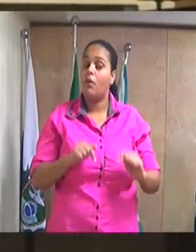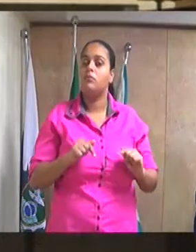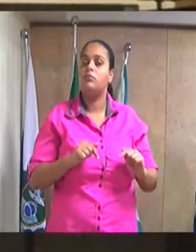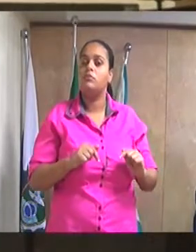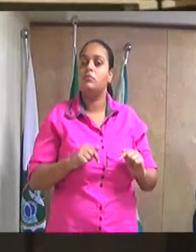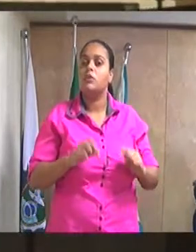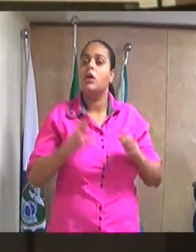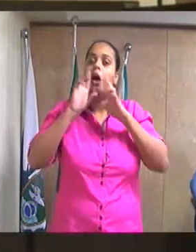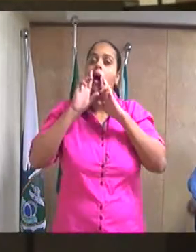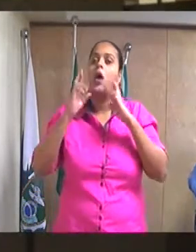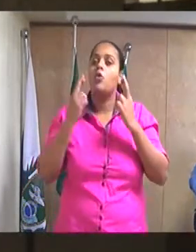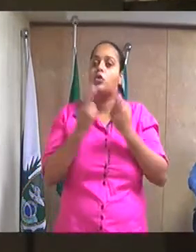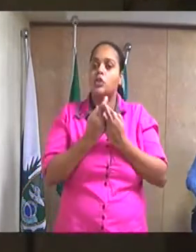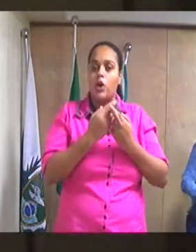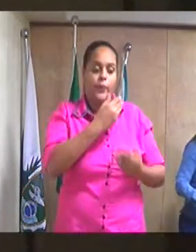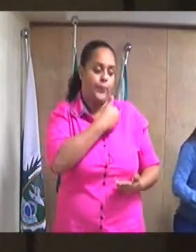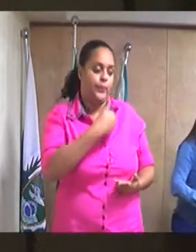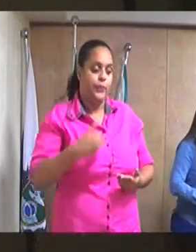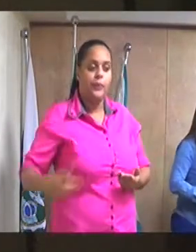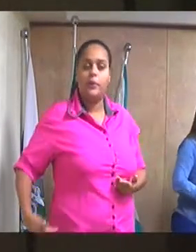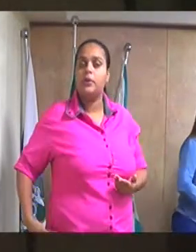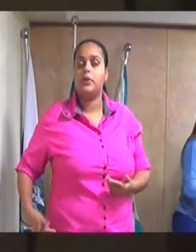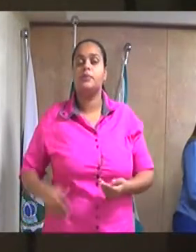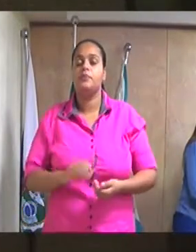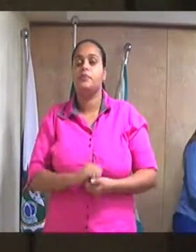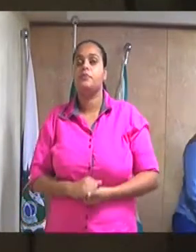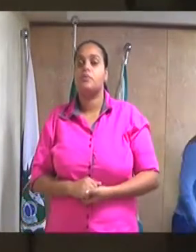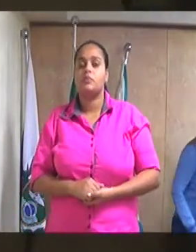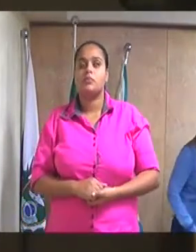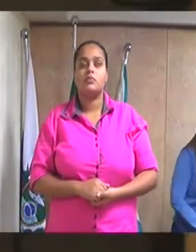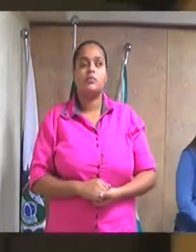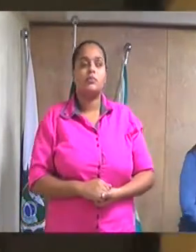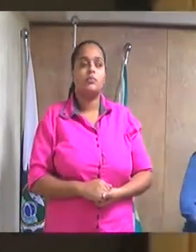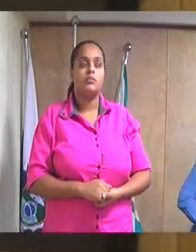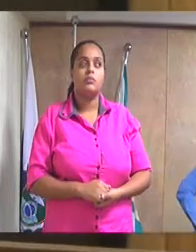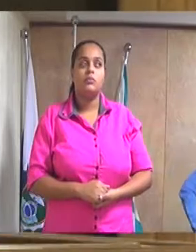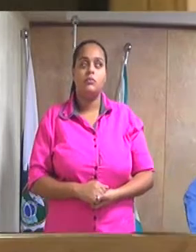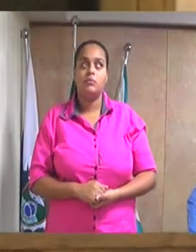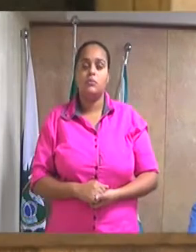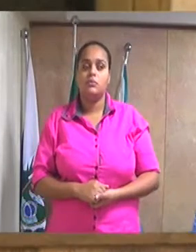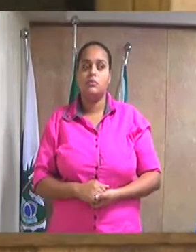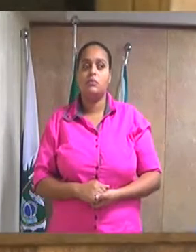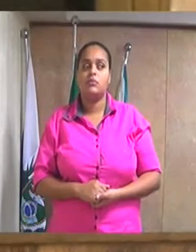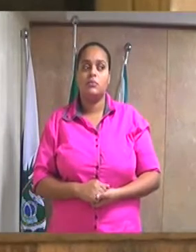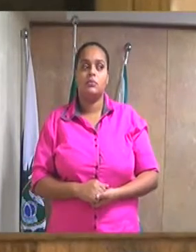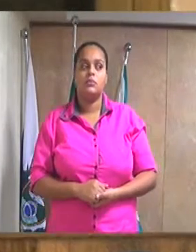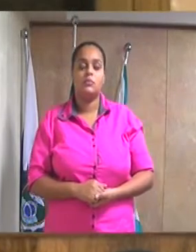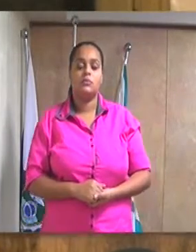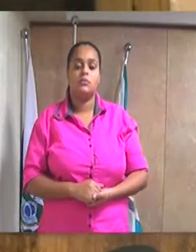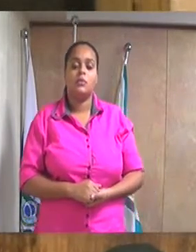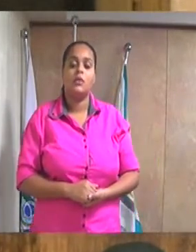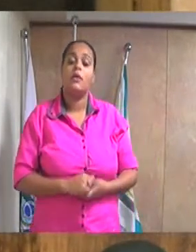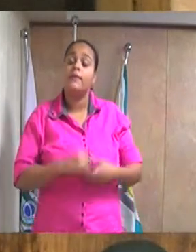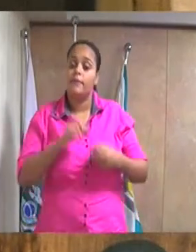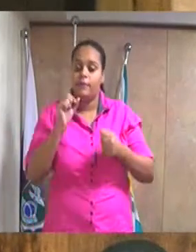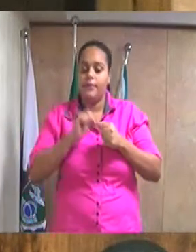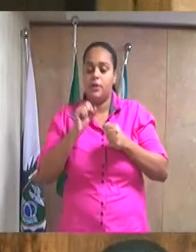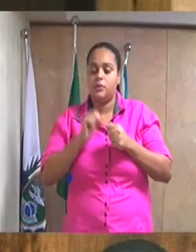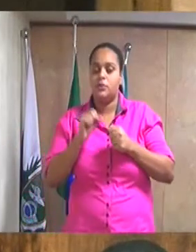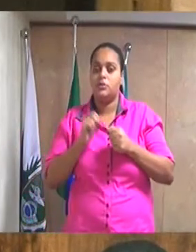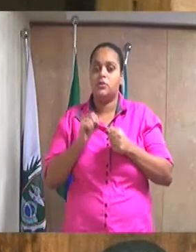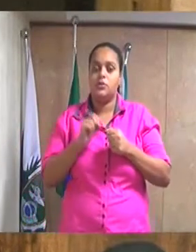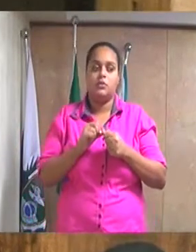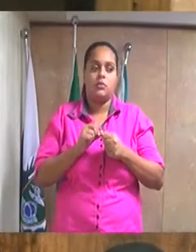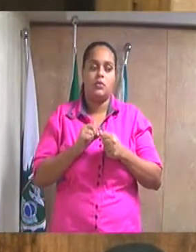audiência aqui nessa casa, é feito através